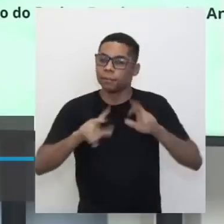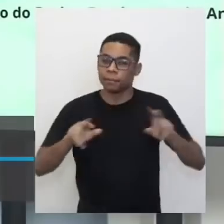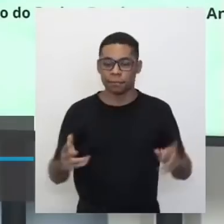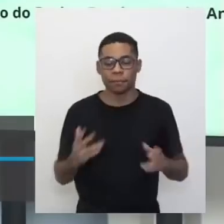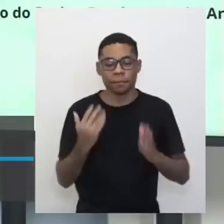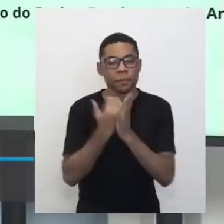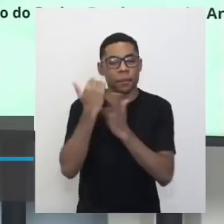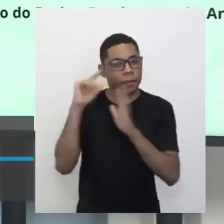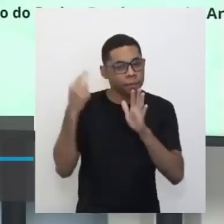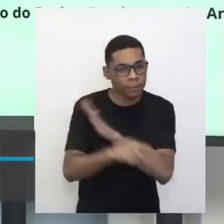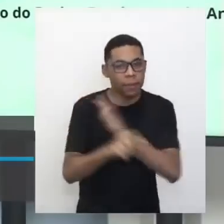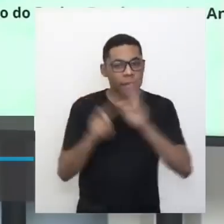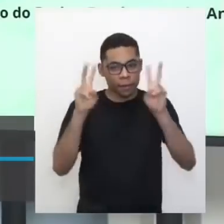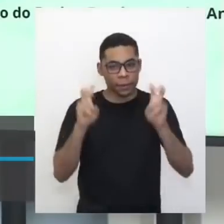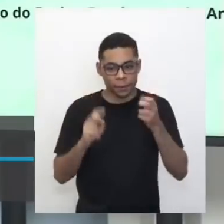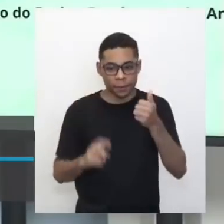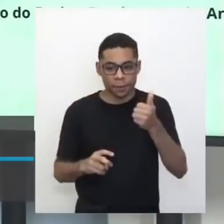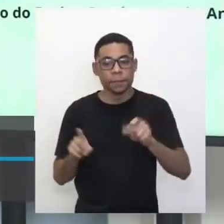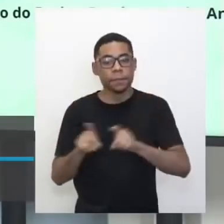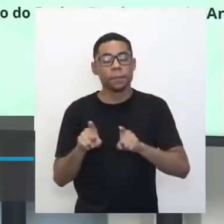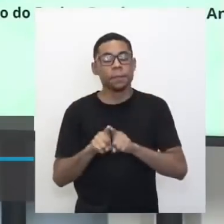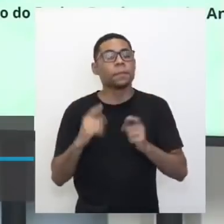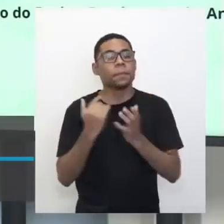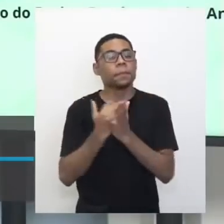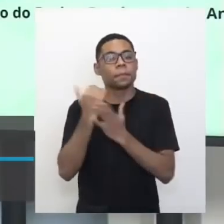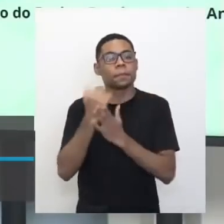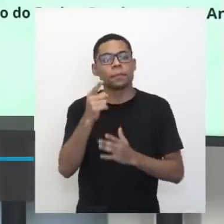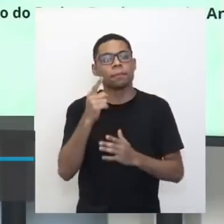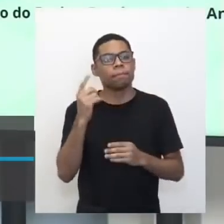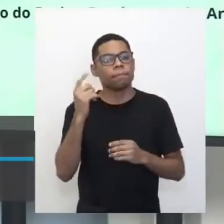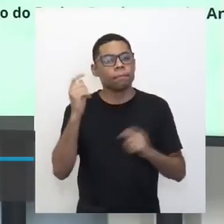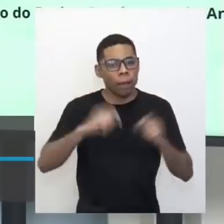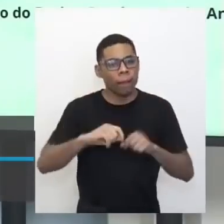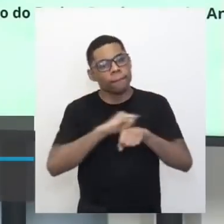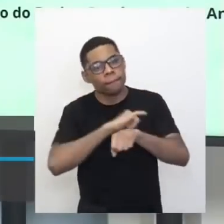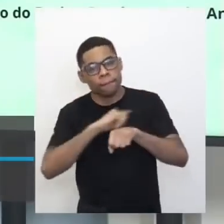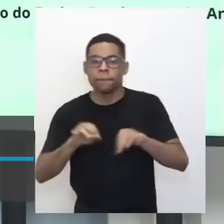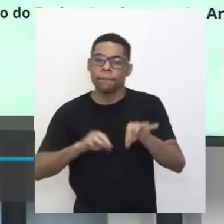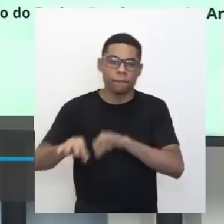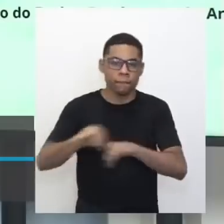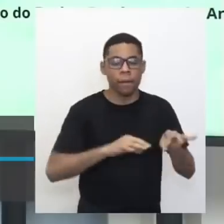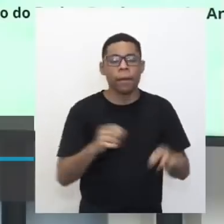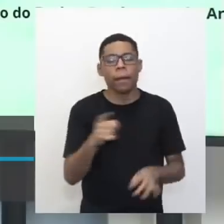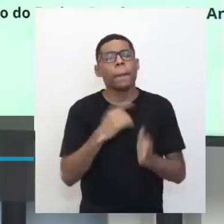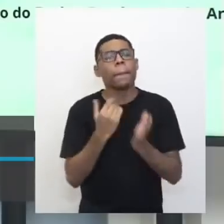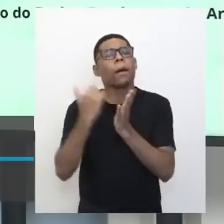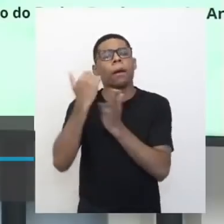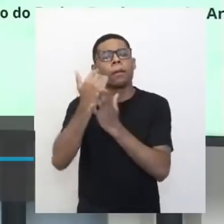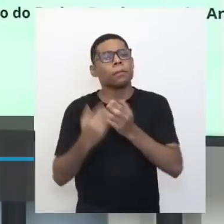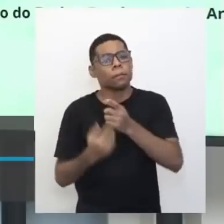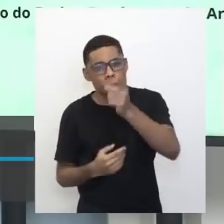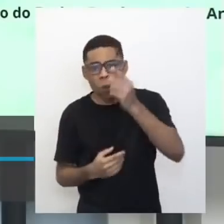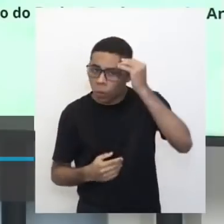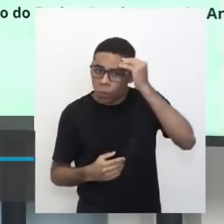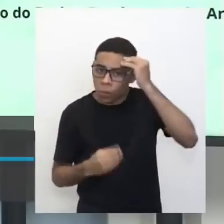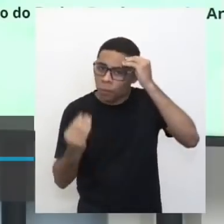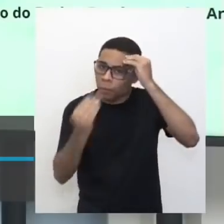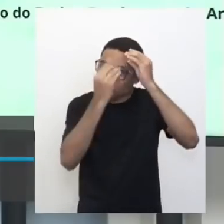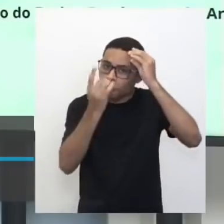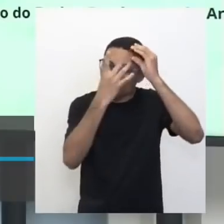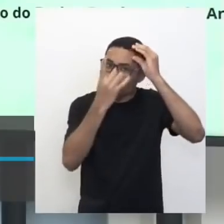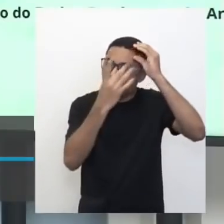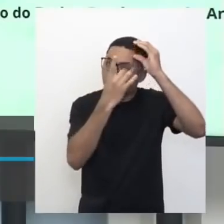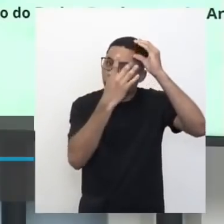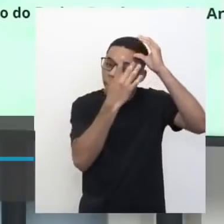prolongar um pouquinho o assunto, mas também ali se ajustando e adicionando um pouquinho mais de conhecimento, se aprofundando aí